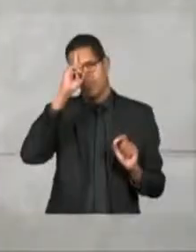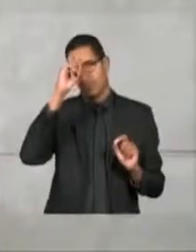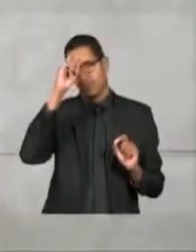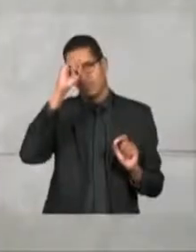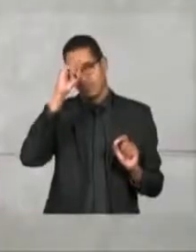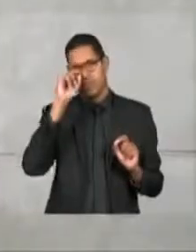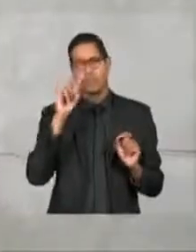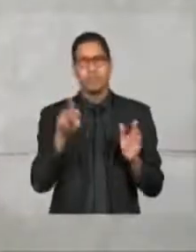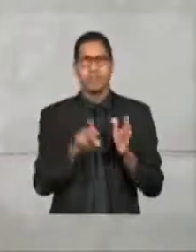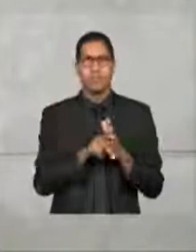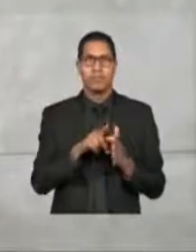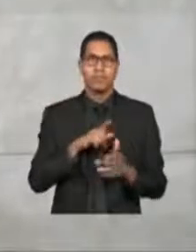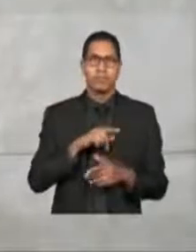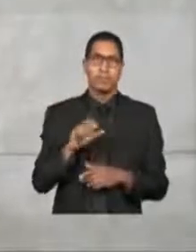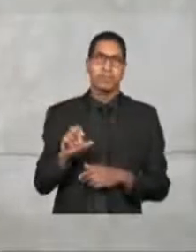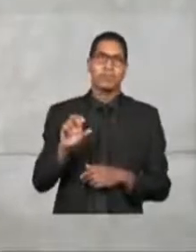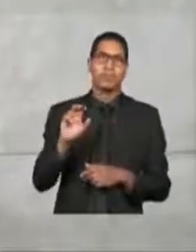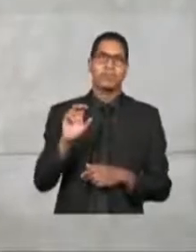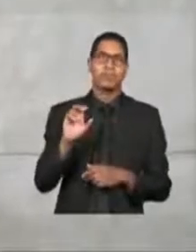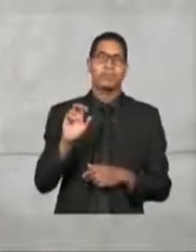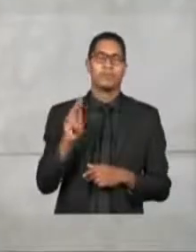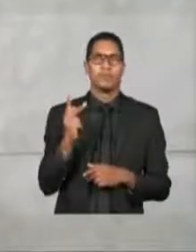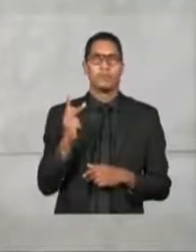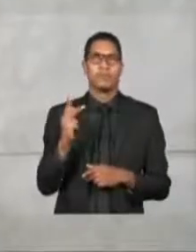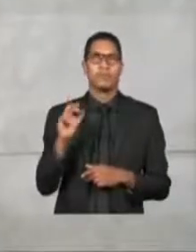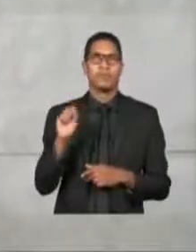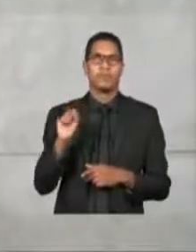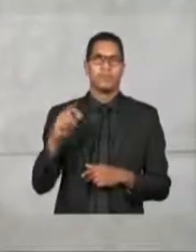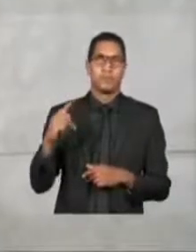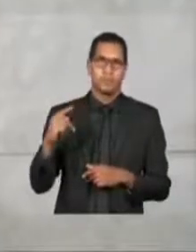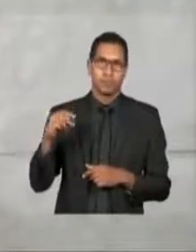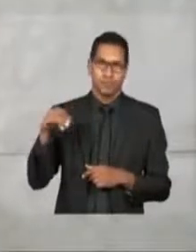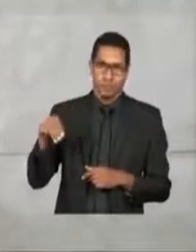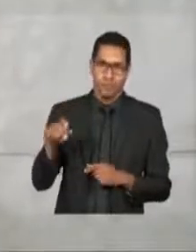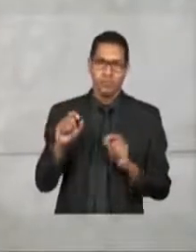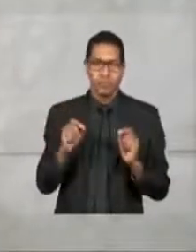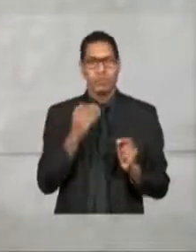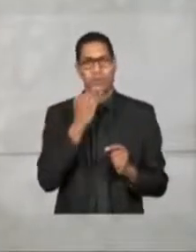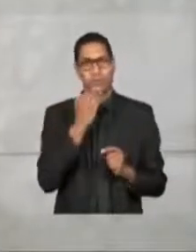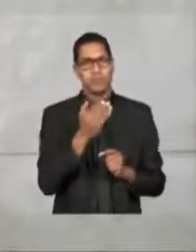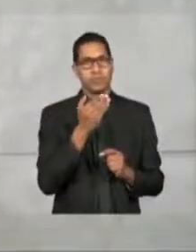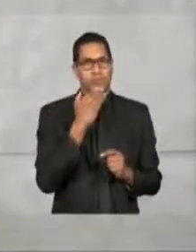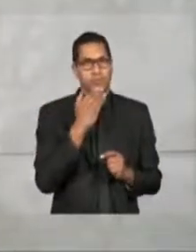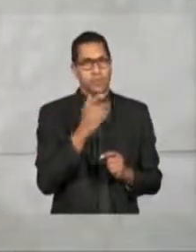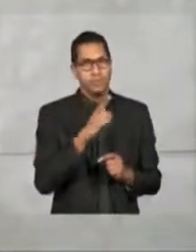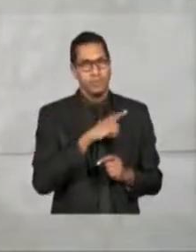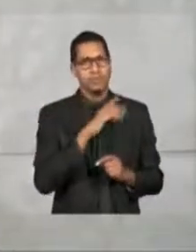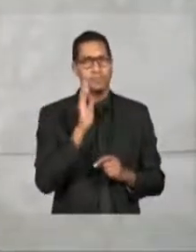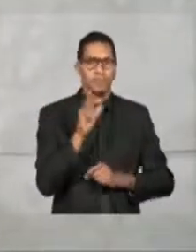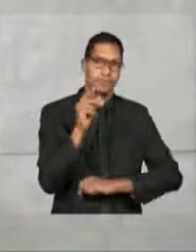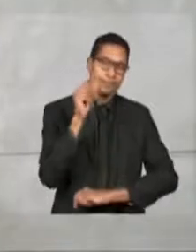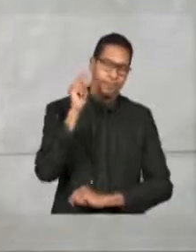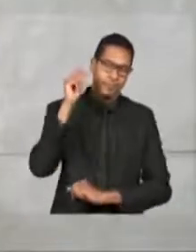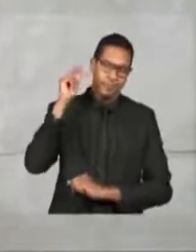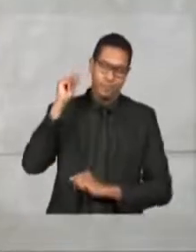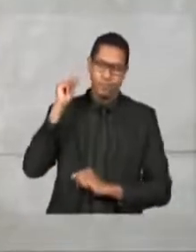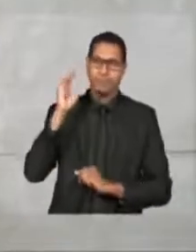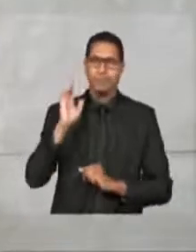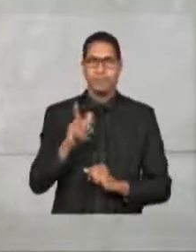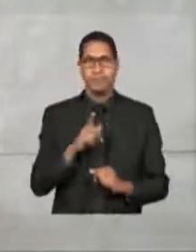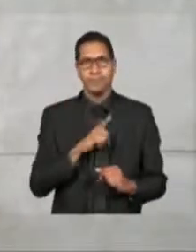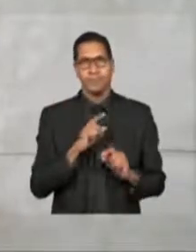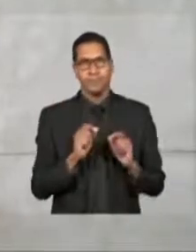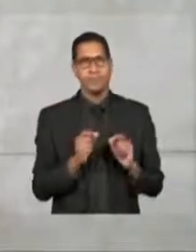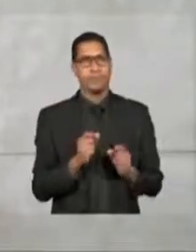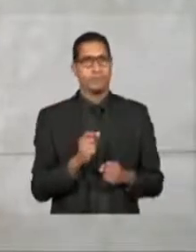do servidor público municipal, que isso era uma reivindicação antiga de